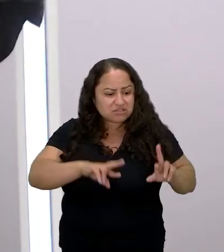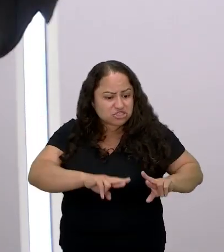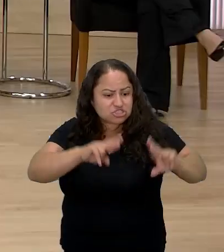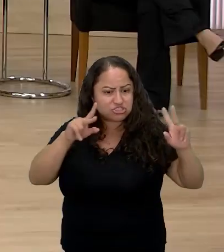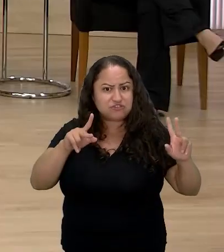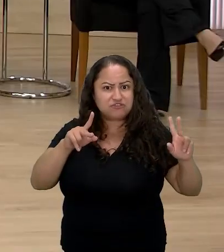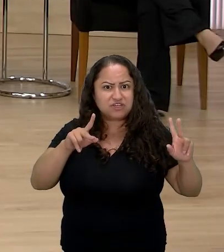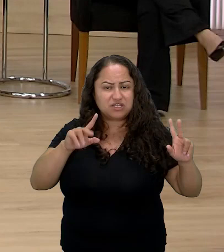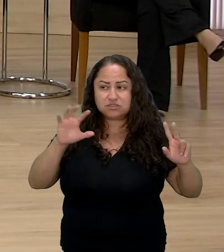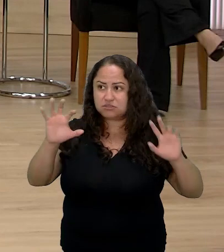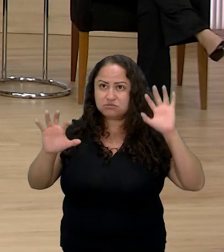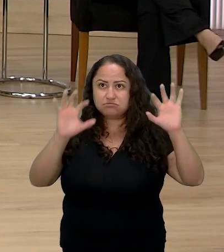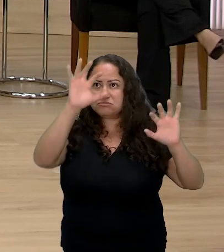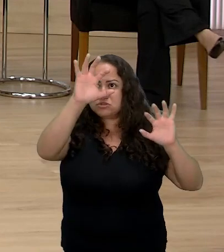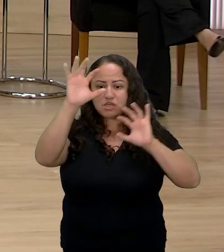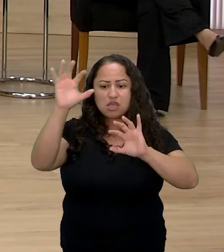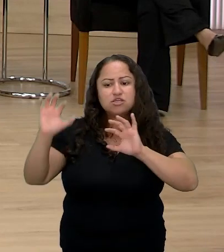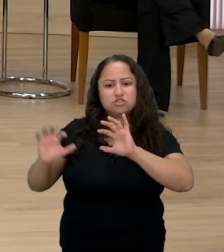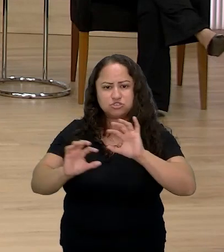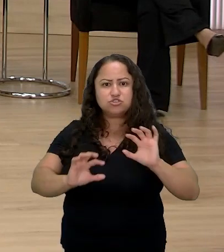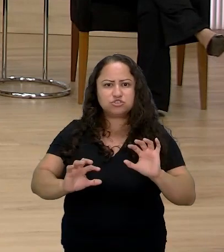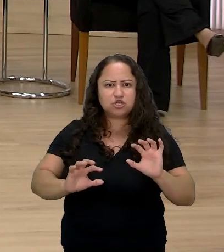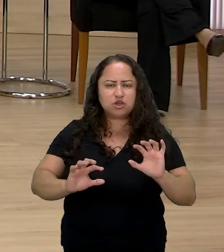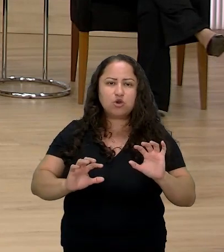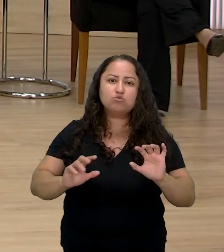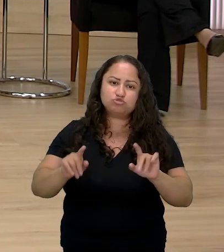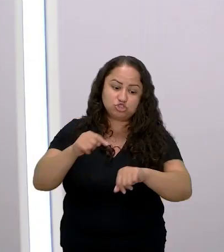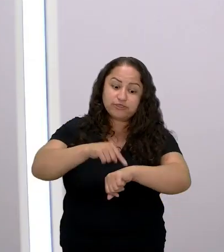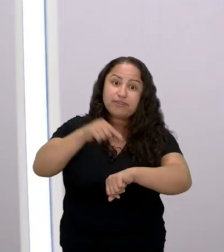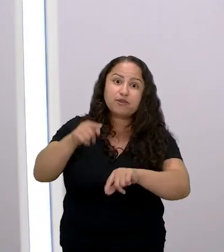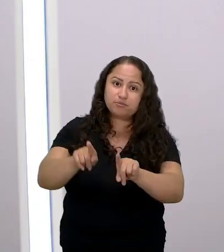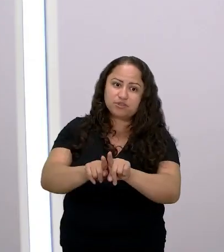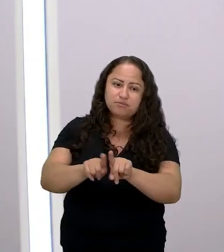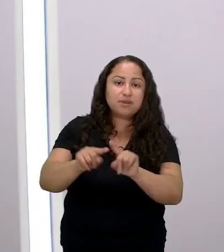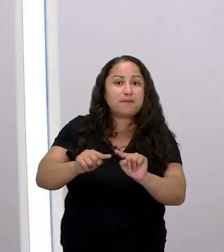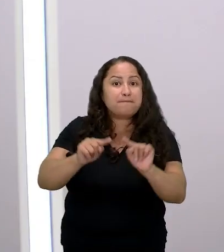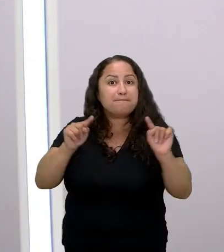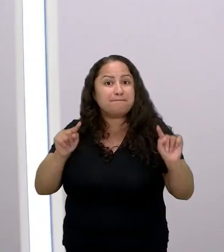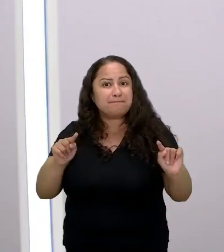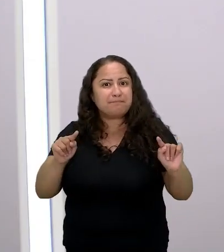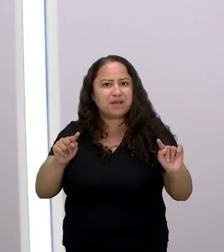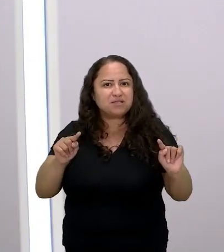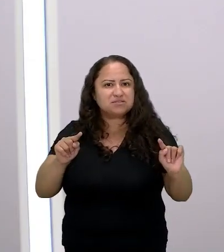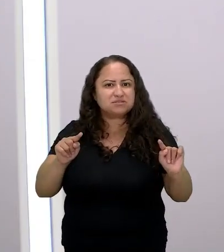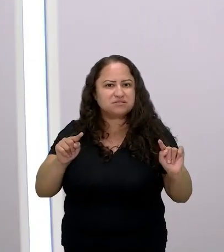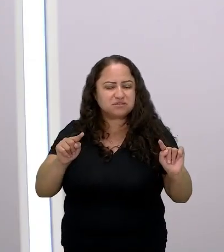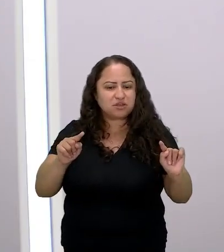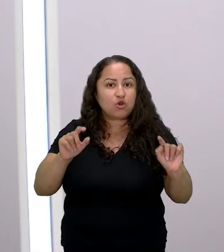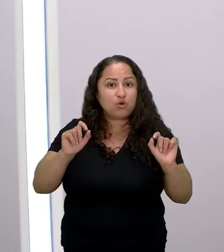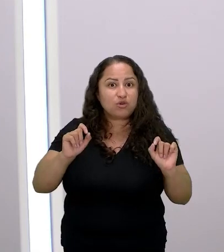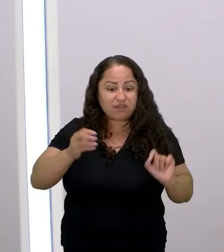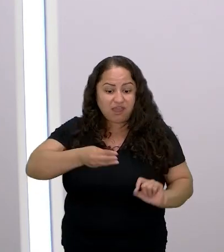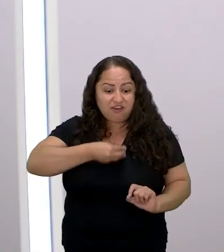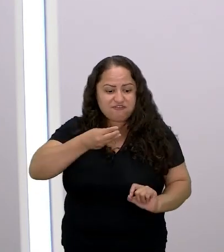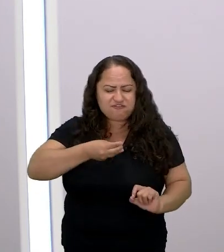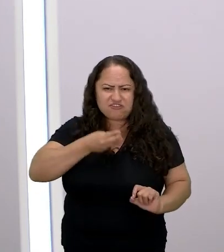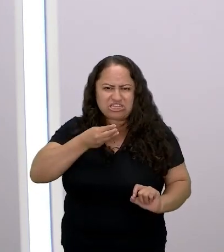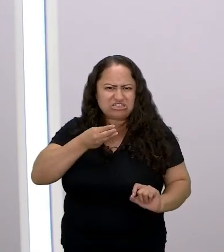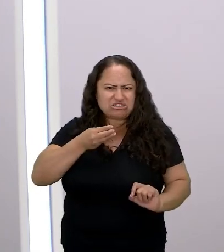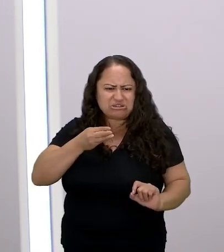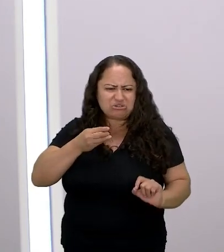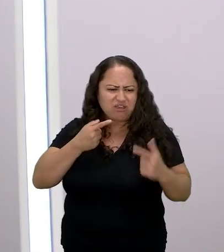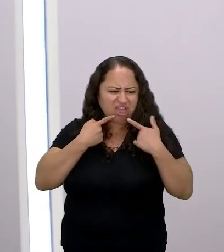região atemporal né mas o formato a agressividade o